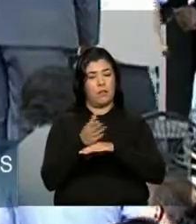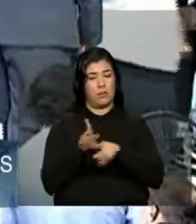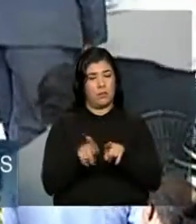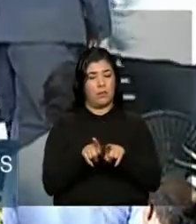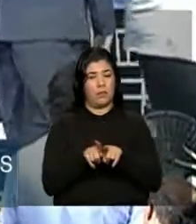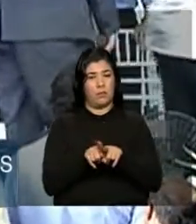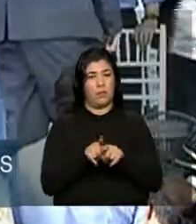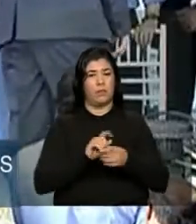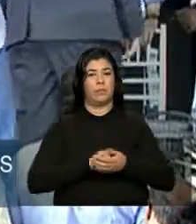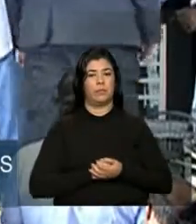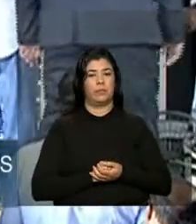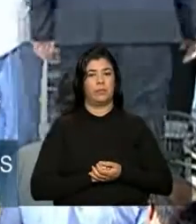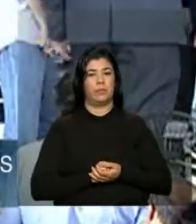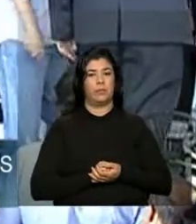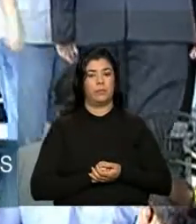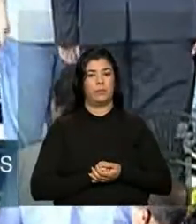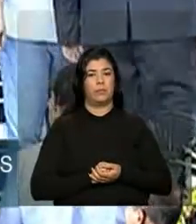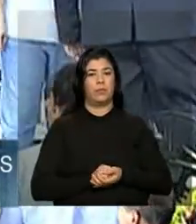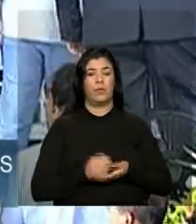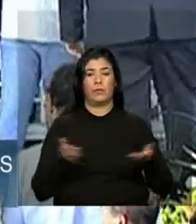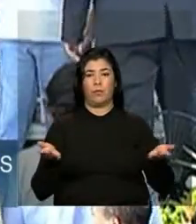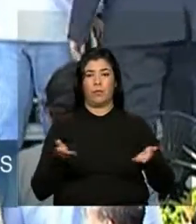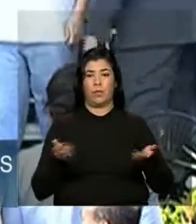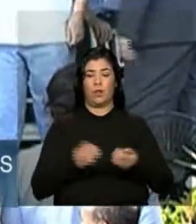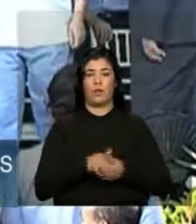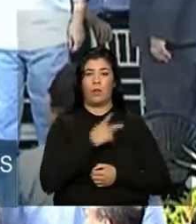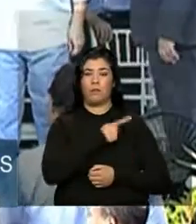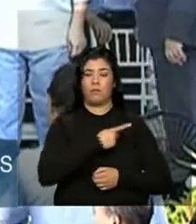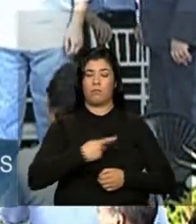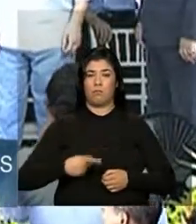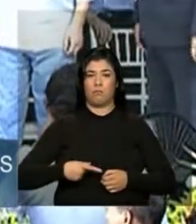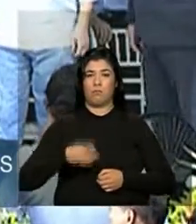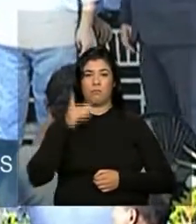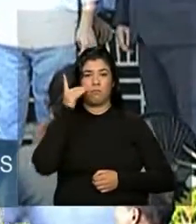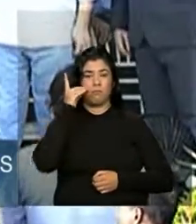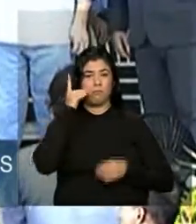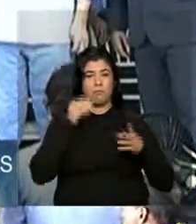para receberem a chave das mãos da Presidenta da República.